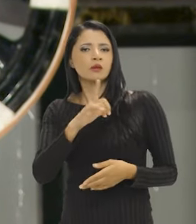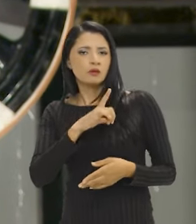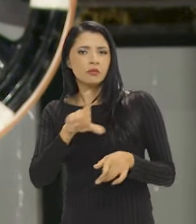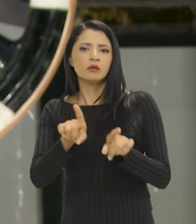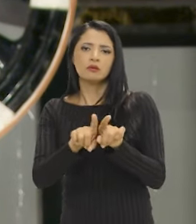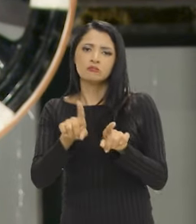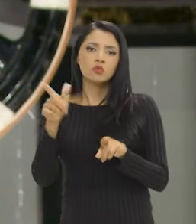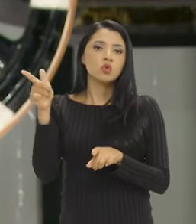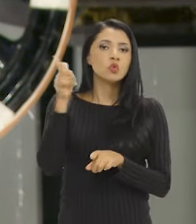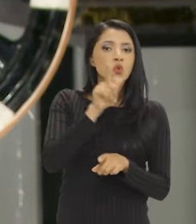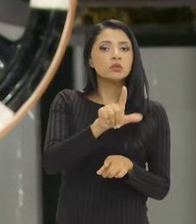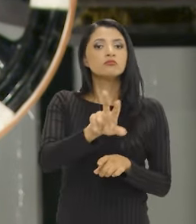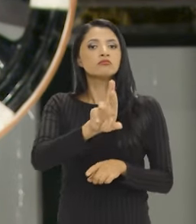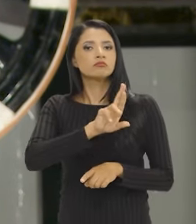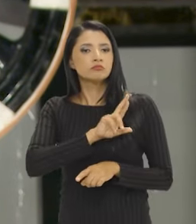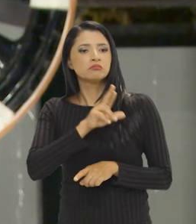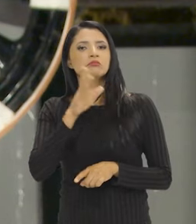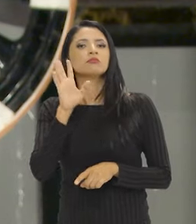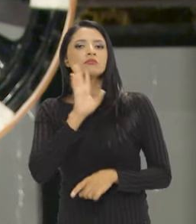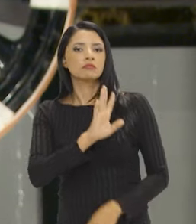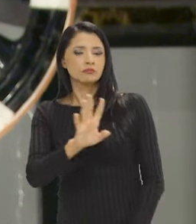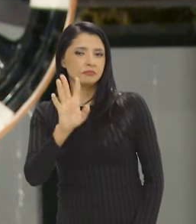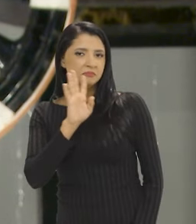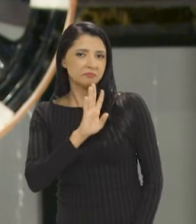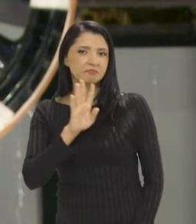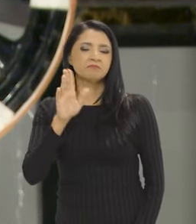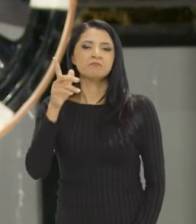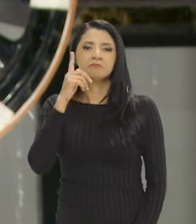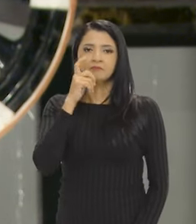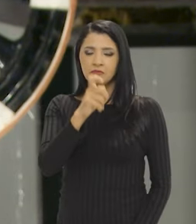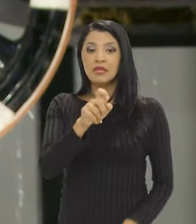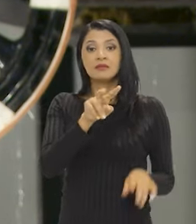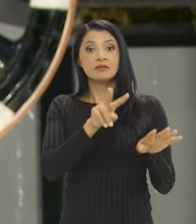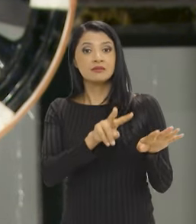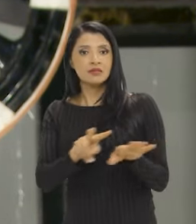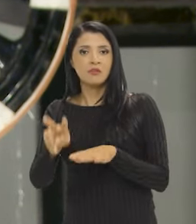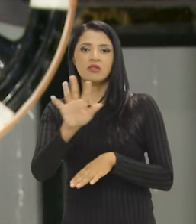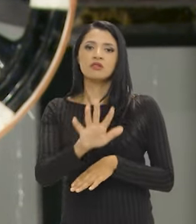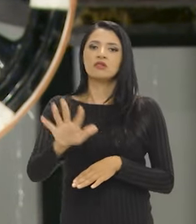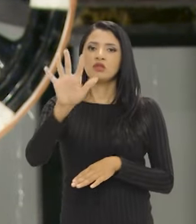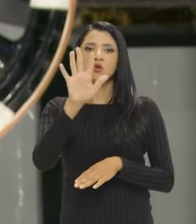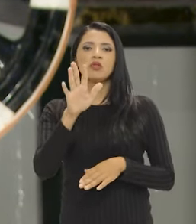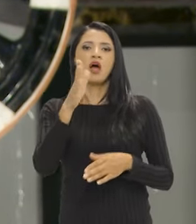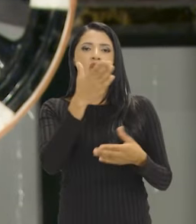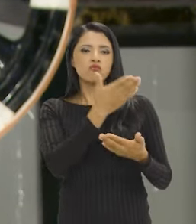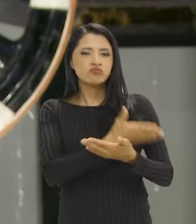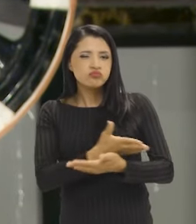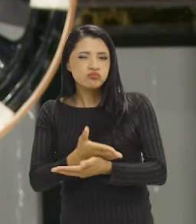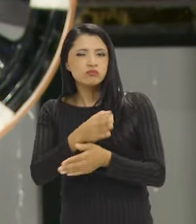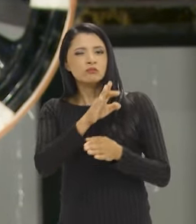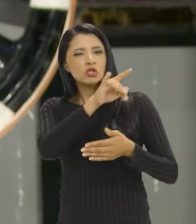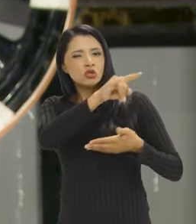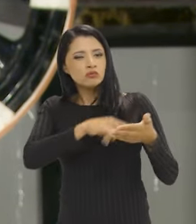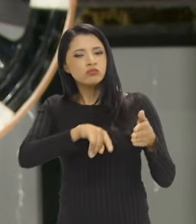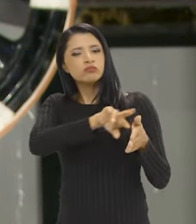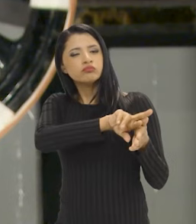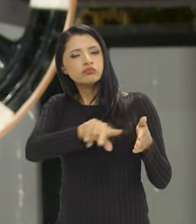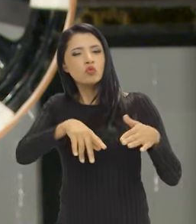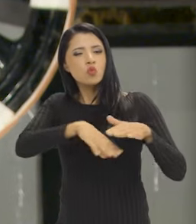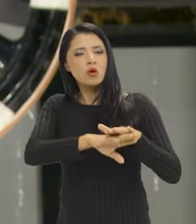E temos conseguido alguns resultados interessantes. Na Semana Nacional de Arquivos, nós